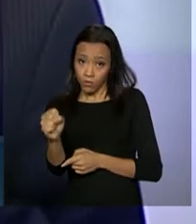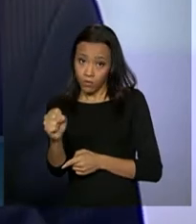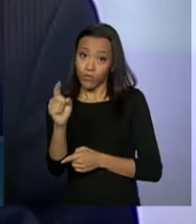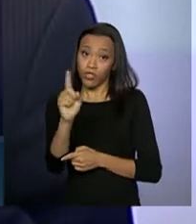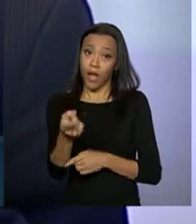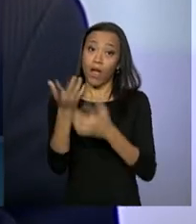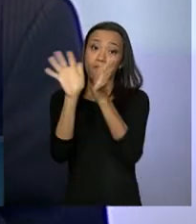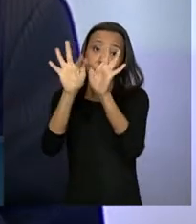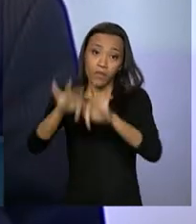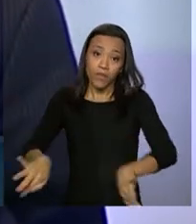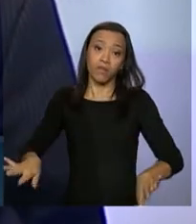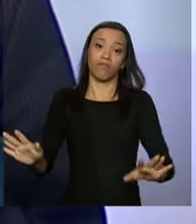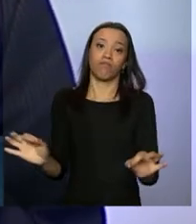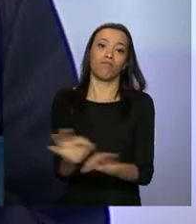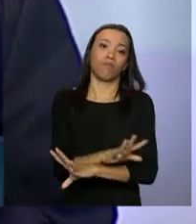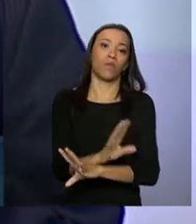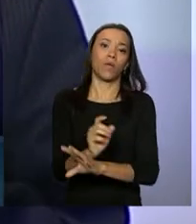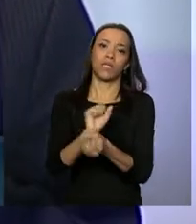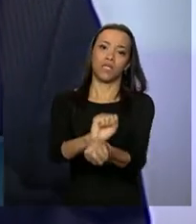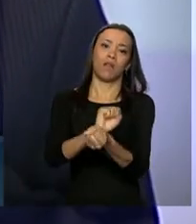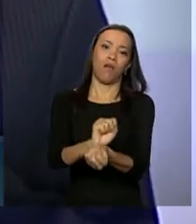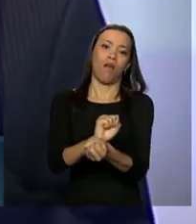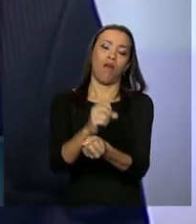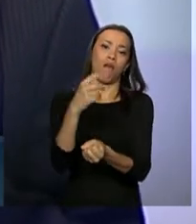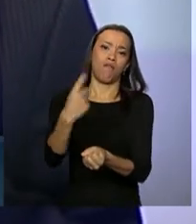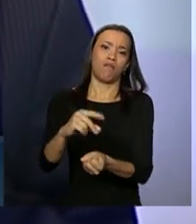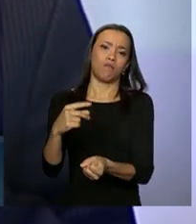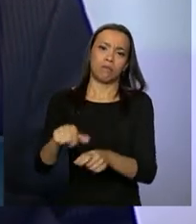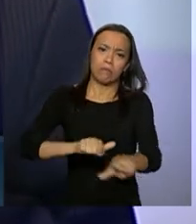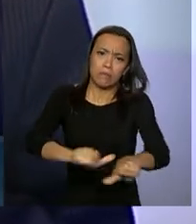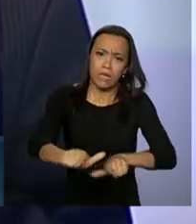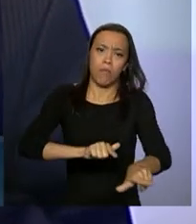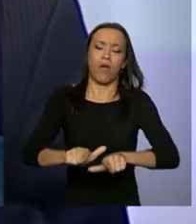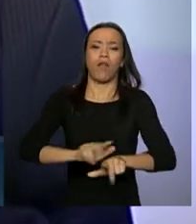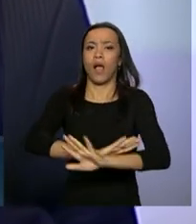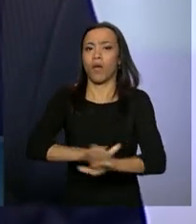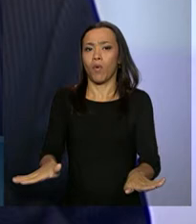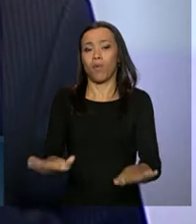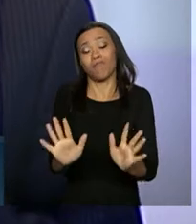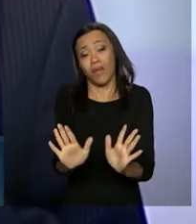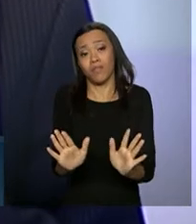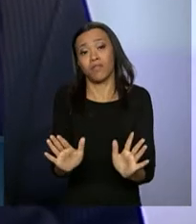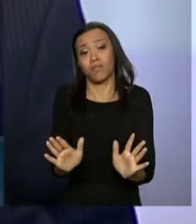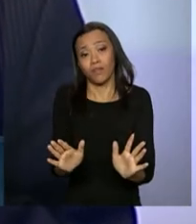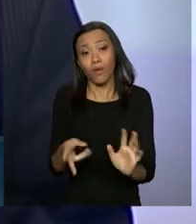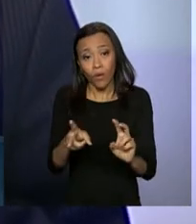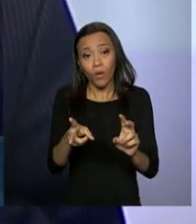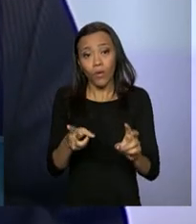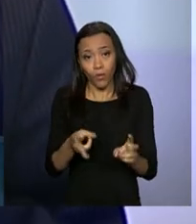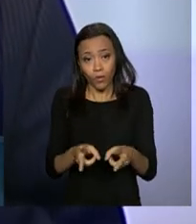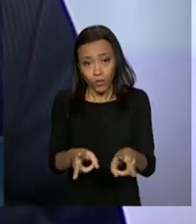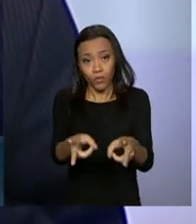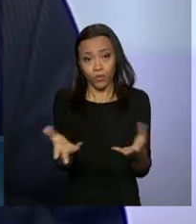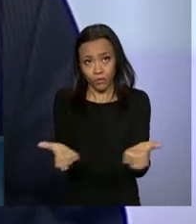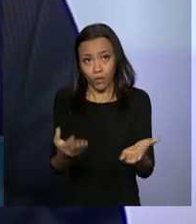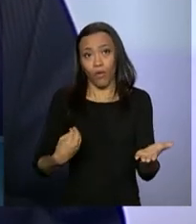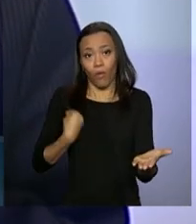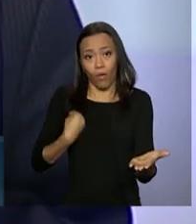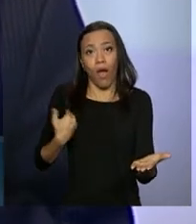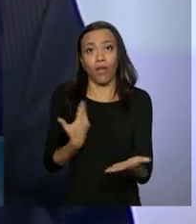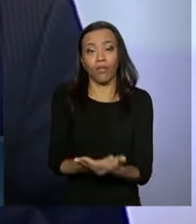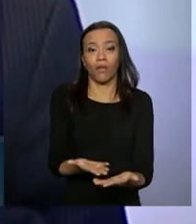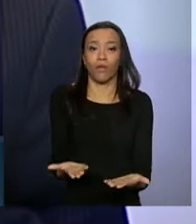mas essa escravidão que hoje se processa no Brasil ainda é mais nociva, é mais degradante,